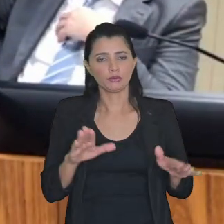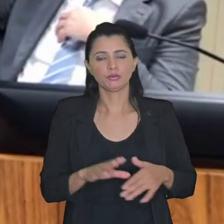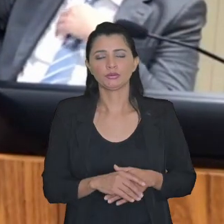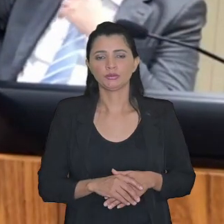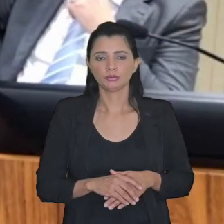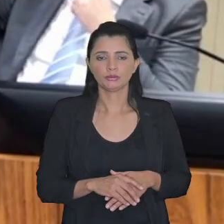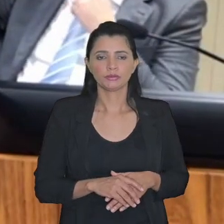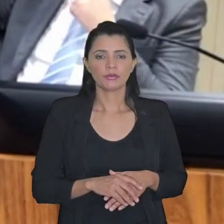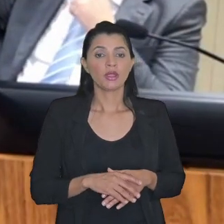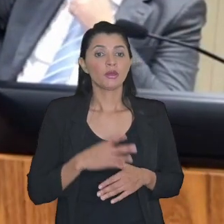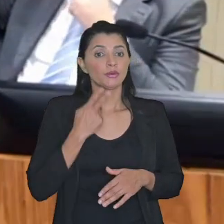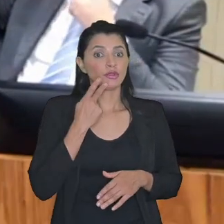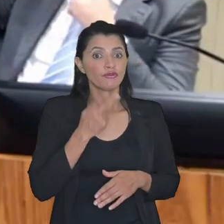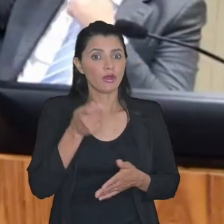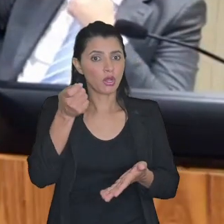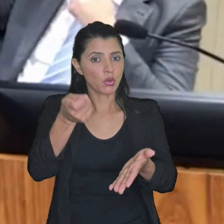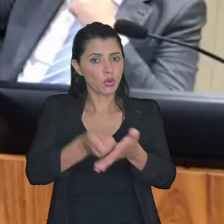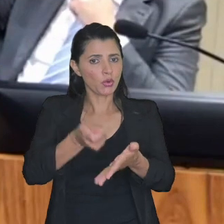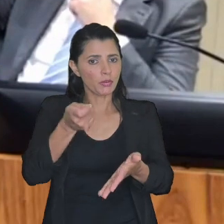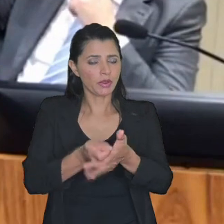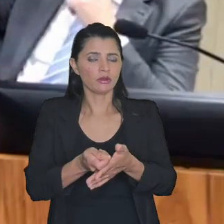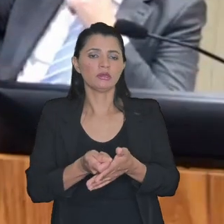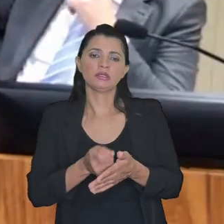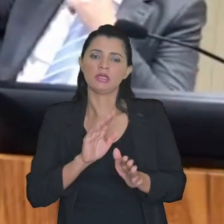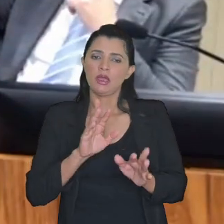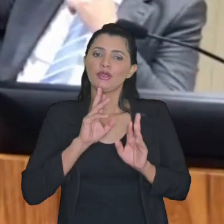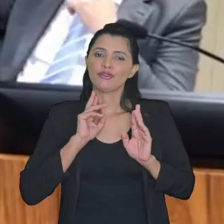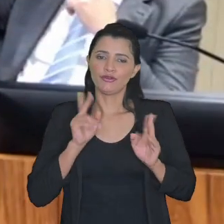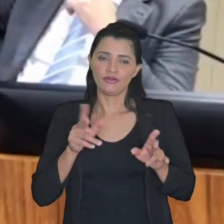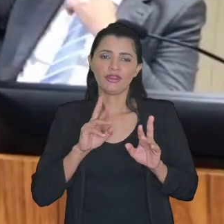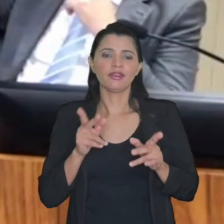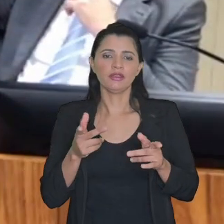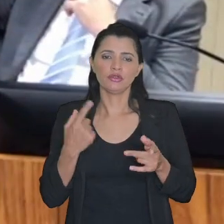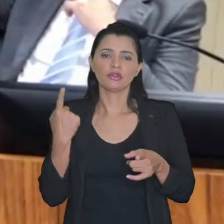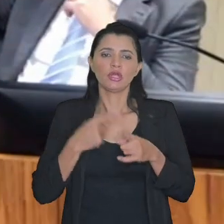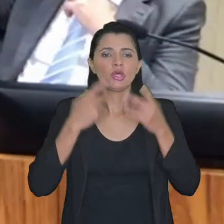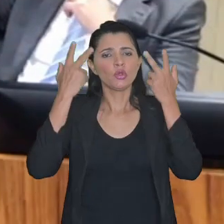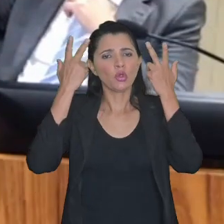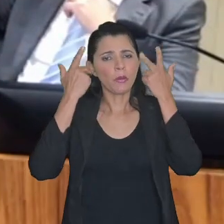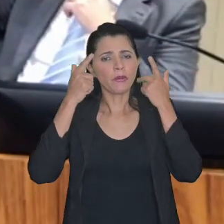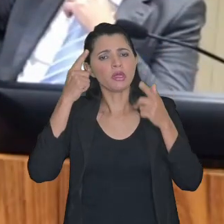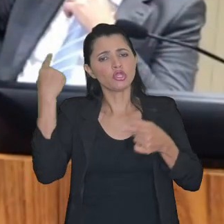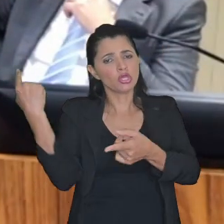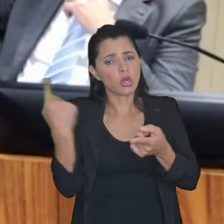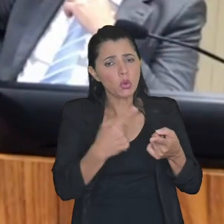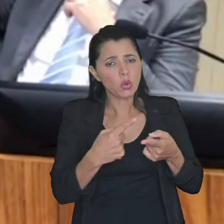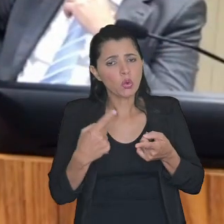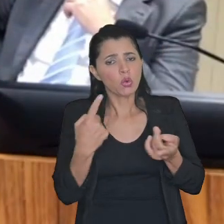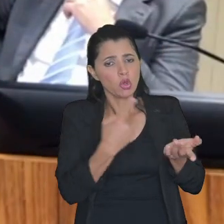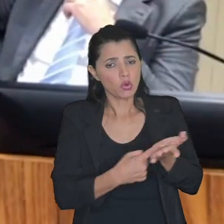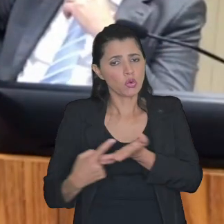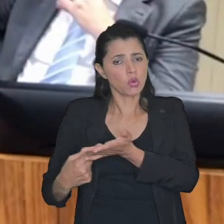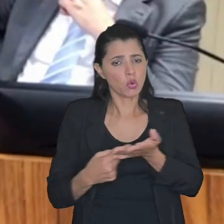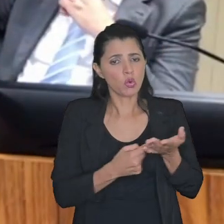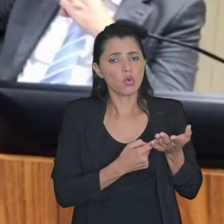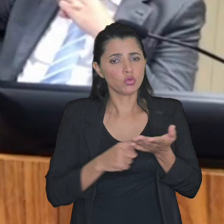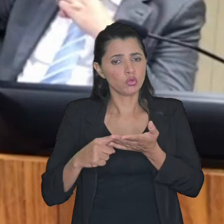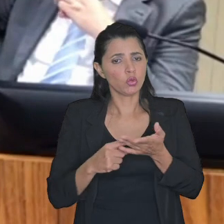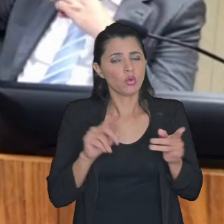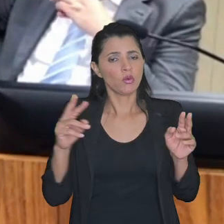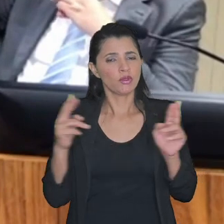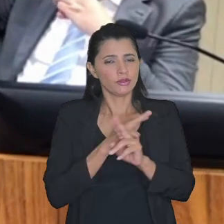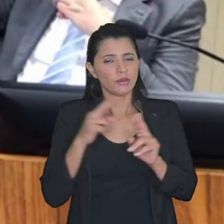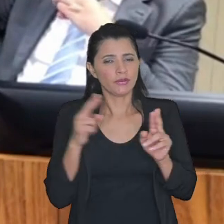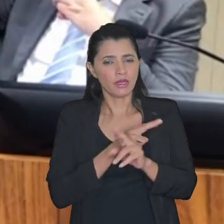quando a gente está falando de cobrança obviamente não é bem assim normalmente os acordos de cobrança as transações